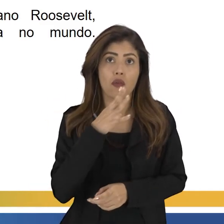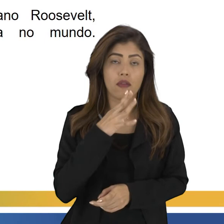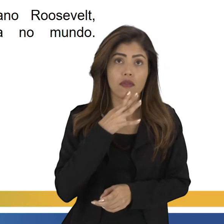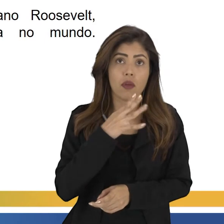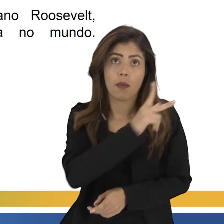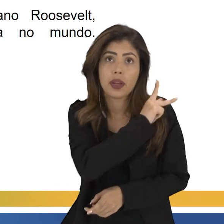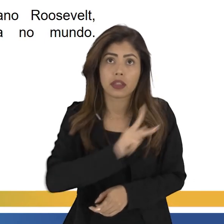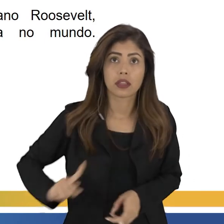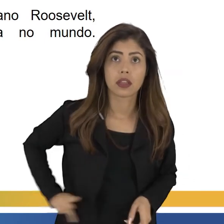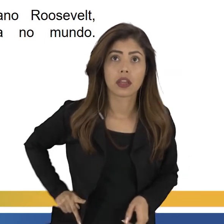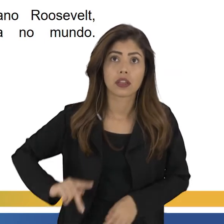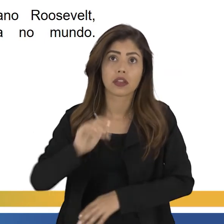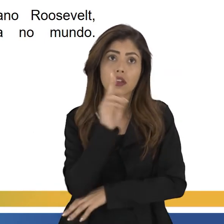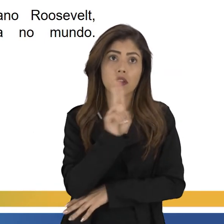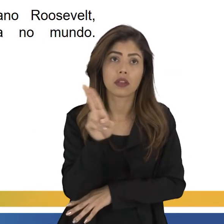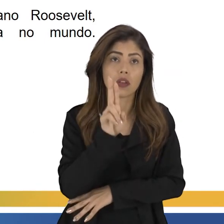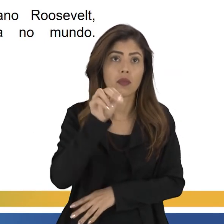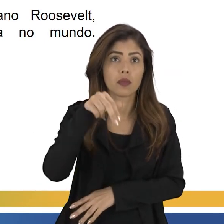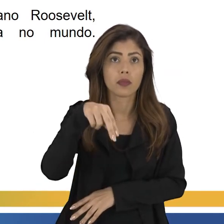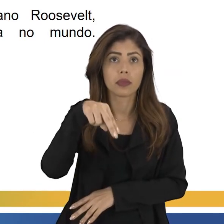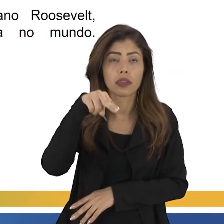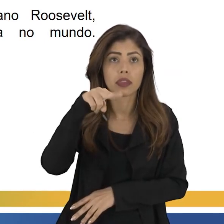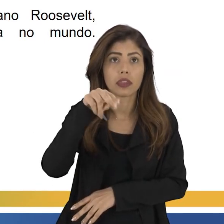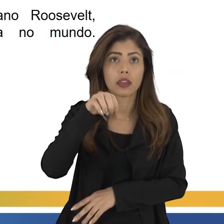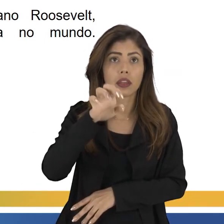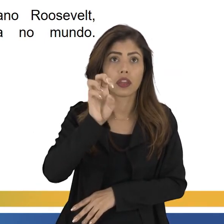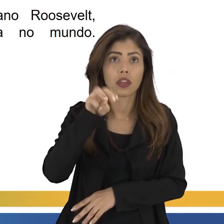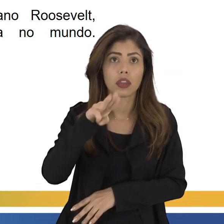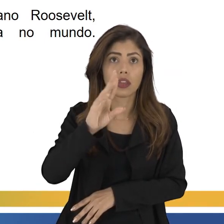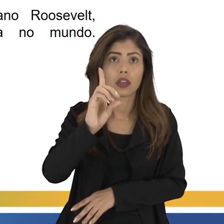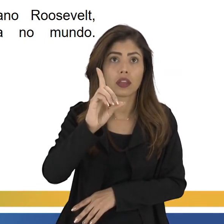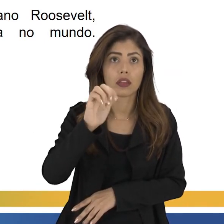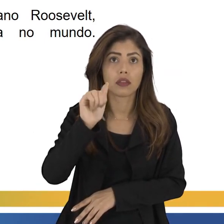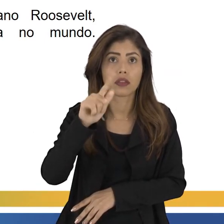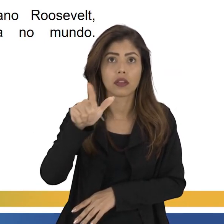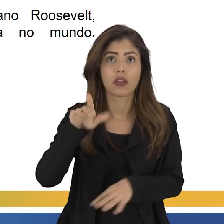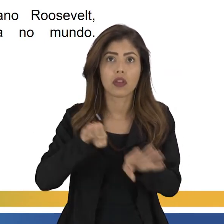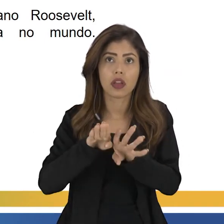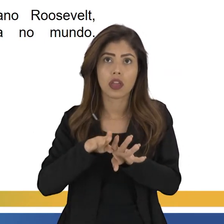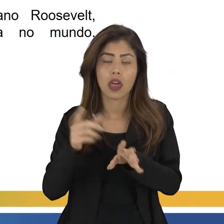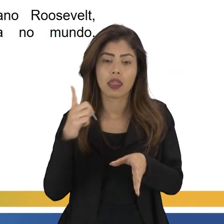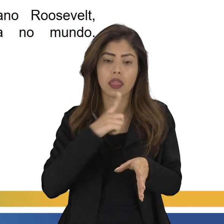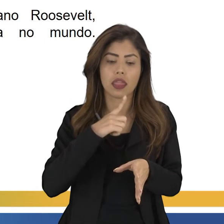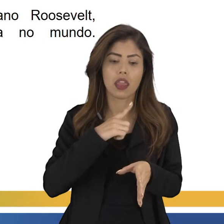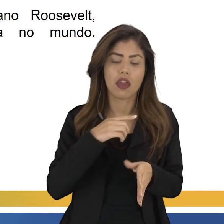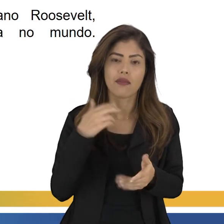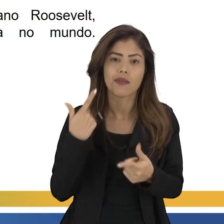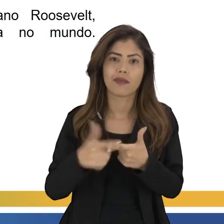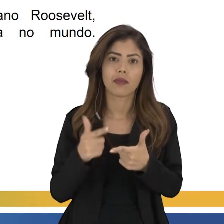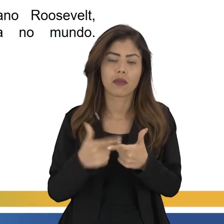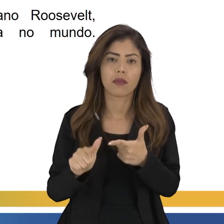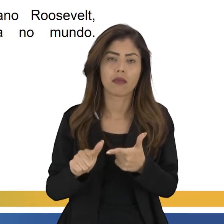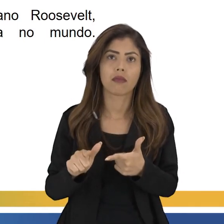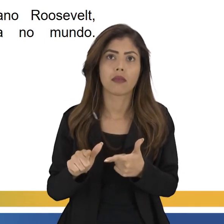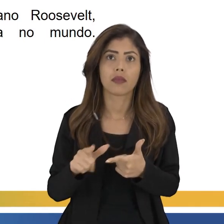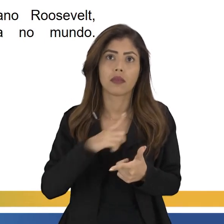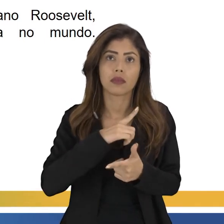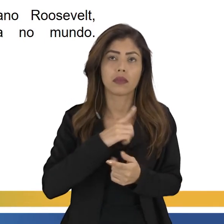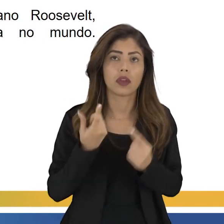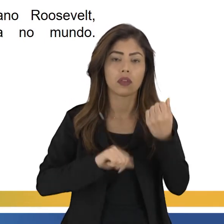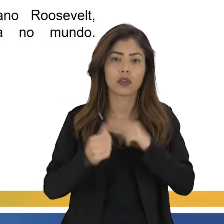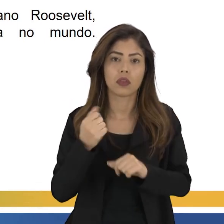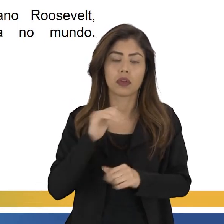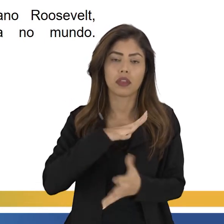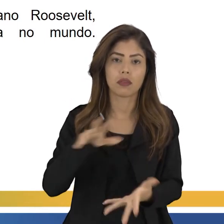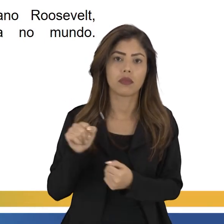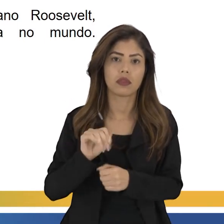Conhecido como New Deal, que levaram à crise econômica no mundo. E aí, pessoal, qual seria